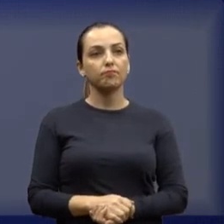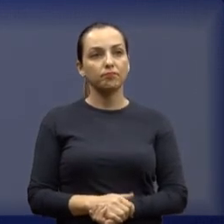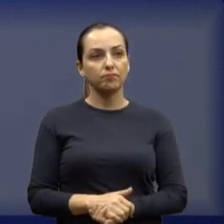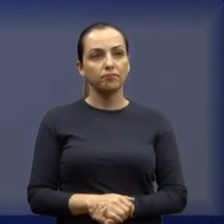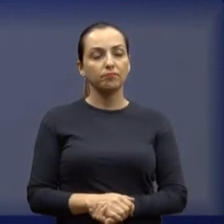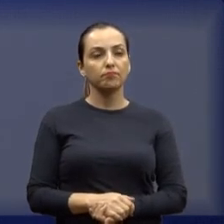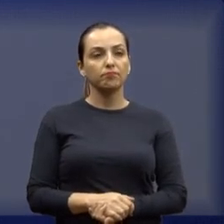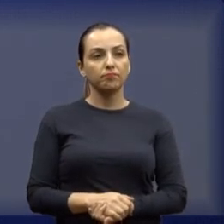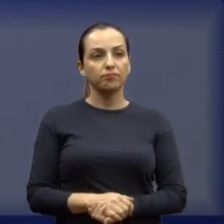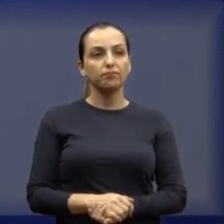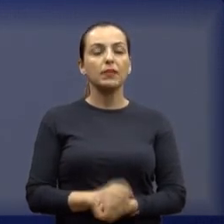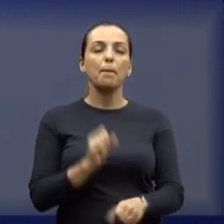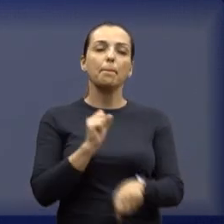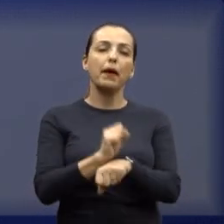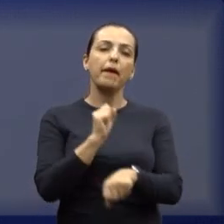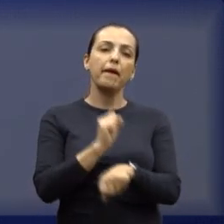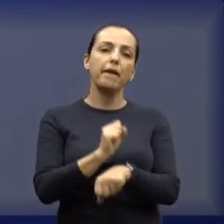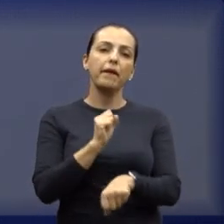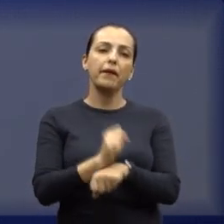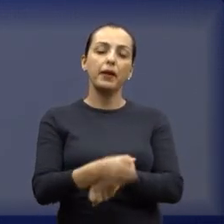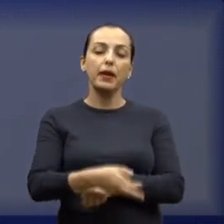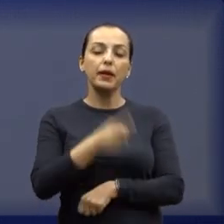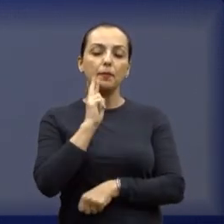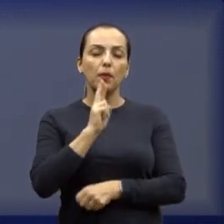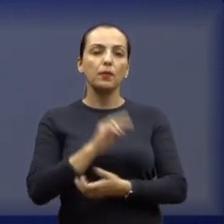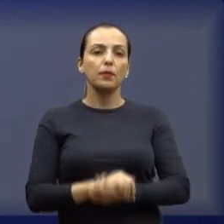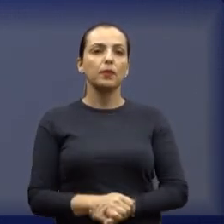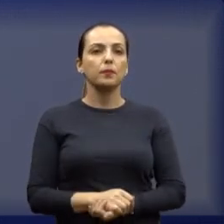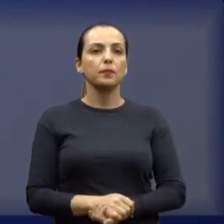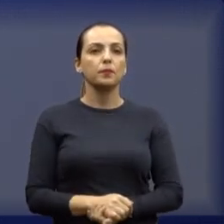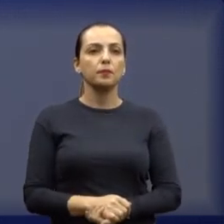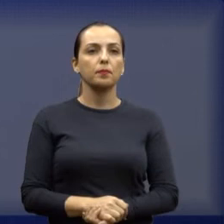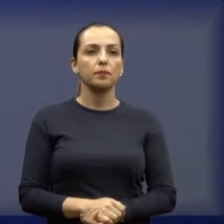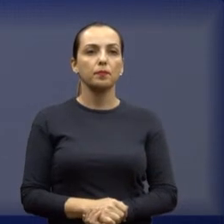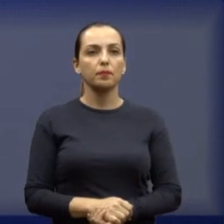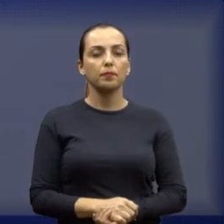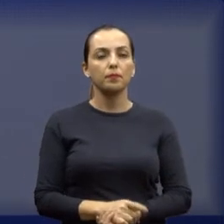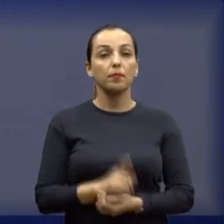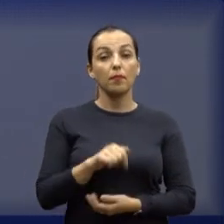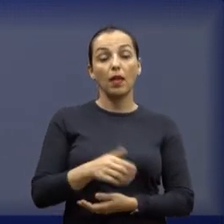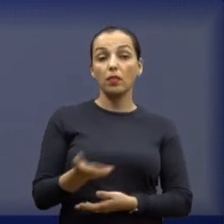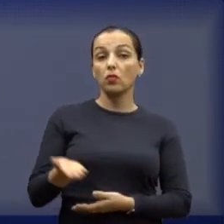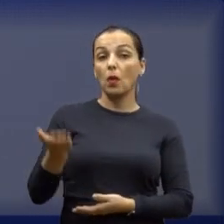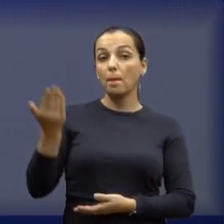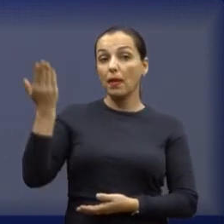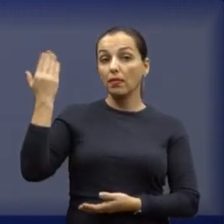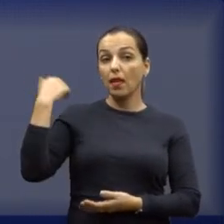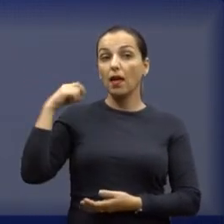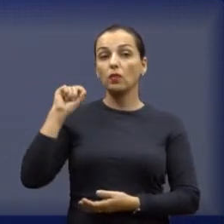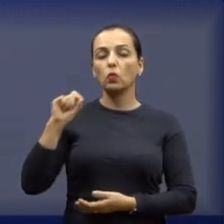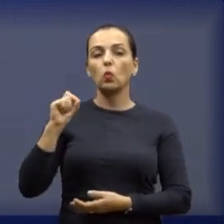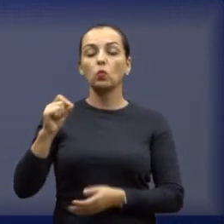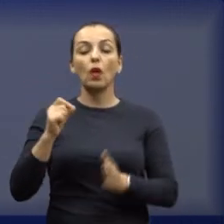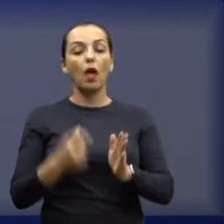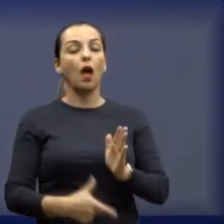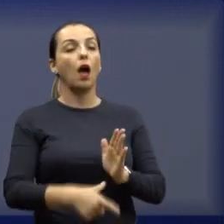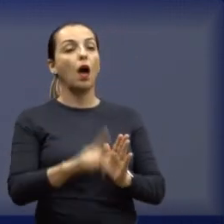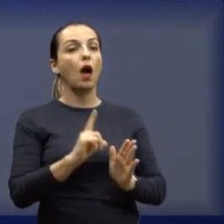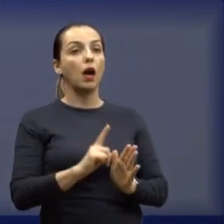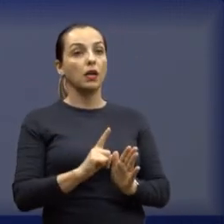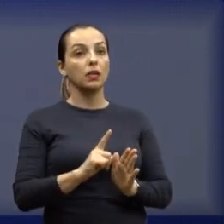Aguardando resposta também. Lembrando assim, que nessa época, né? É importante dar uma pausa aqui. Antes do